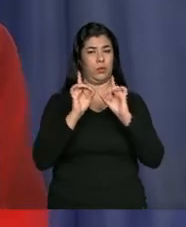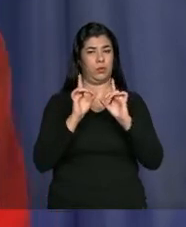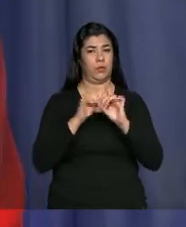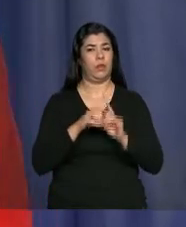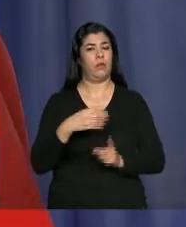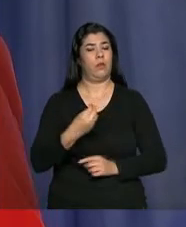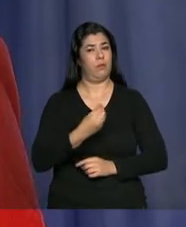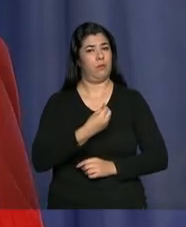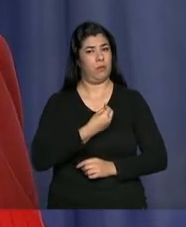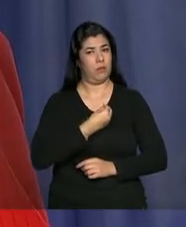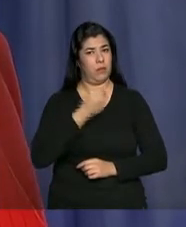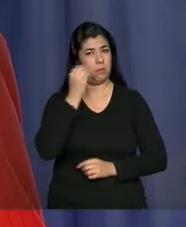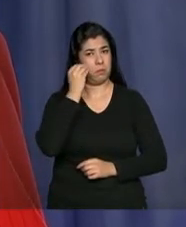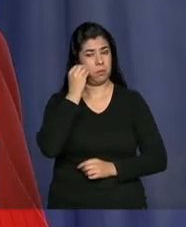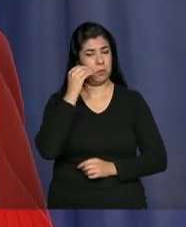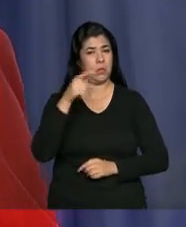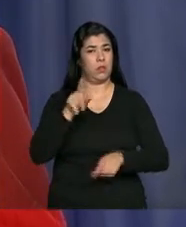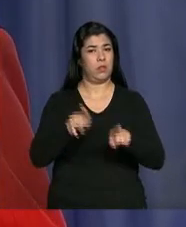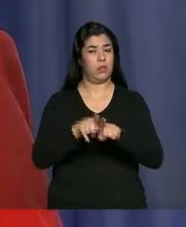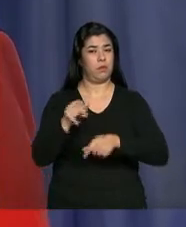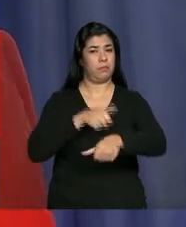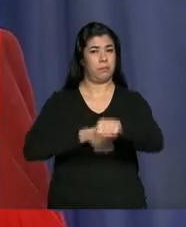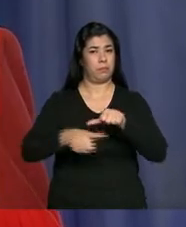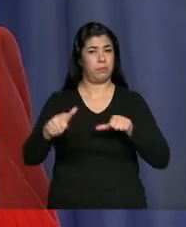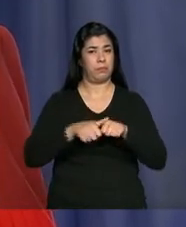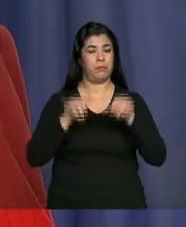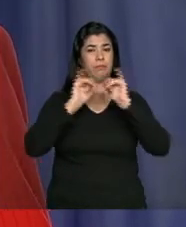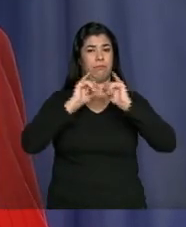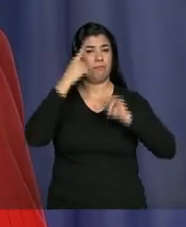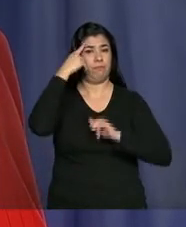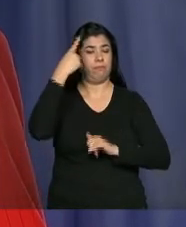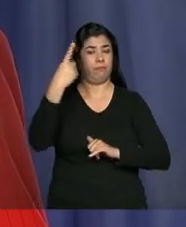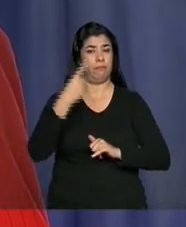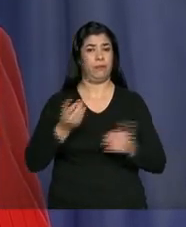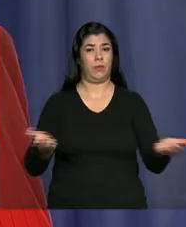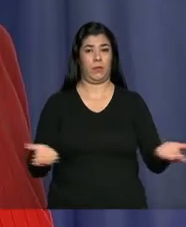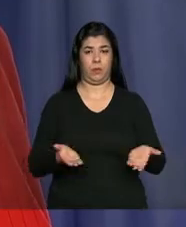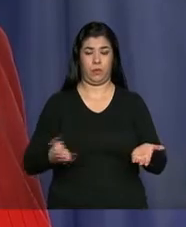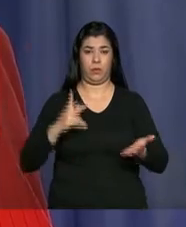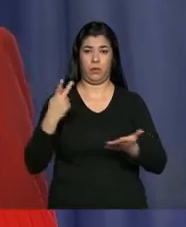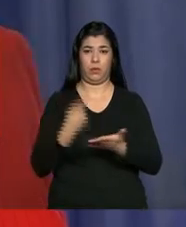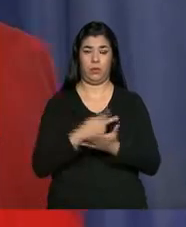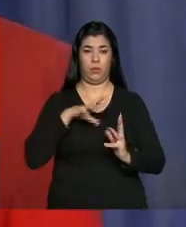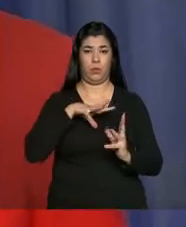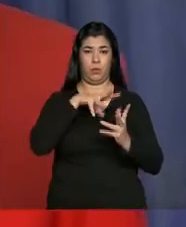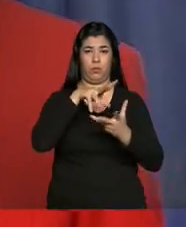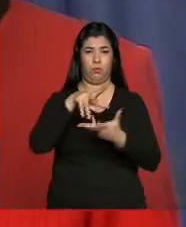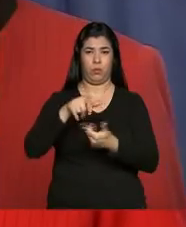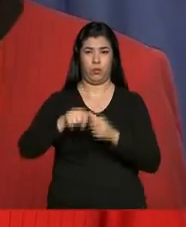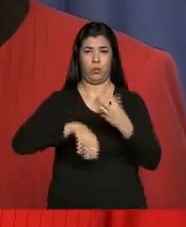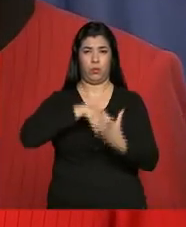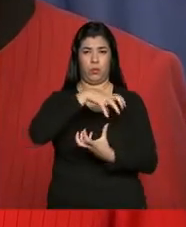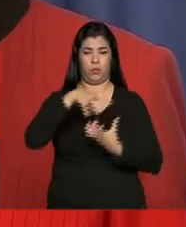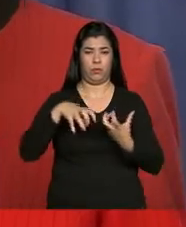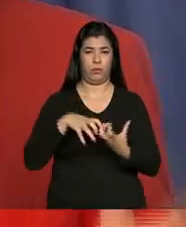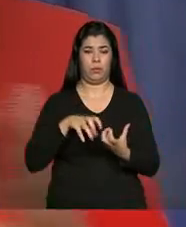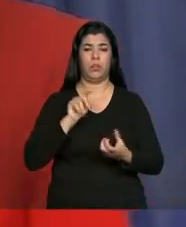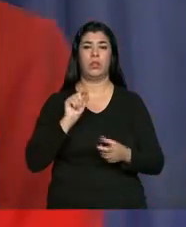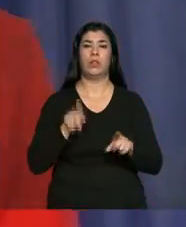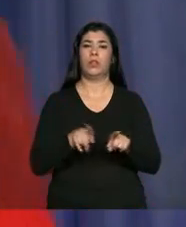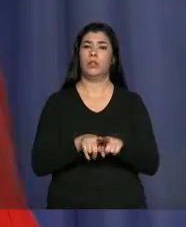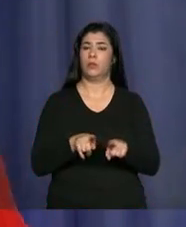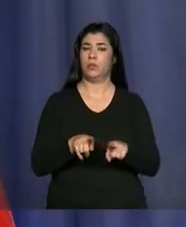e trocamos ideias a respeito desse momento em que o mundo atravessa, no qual